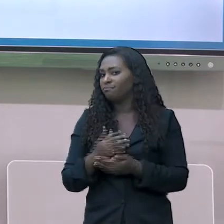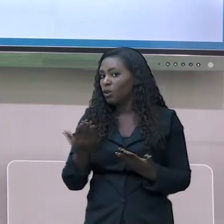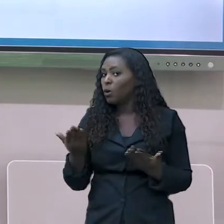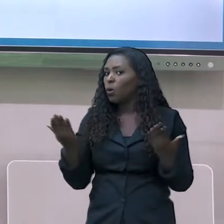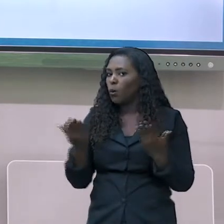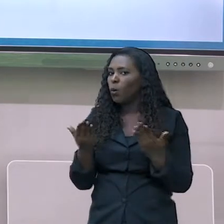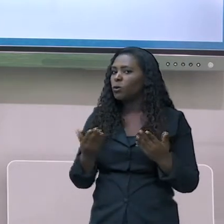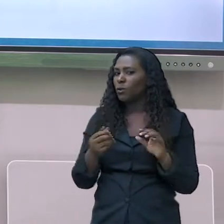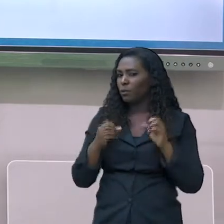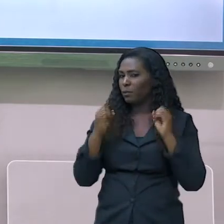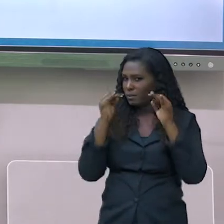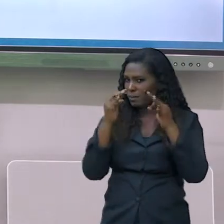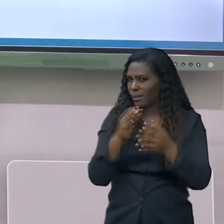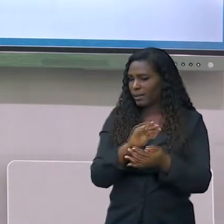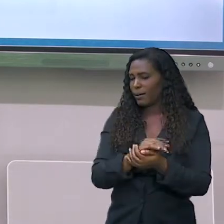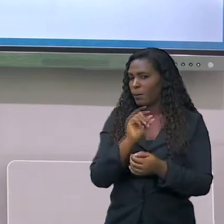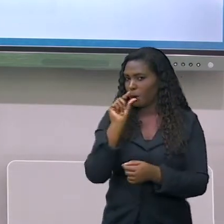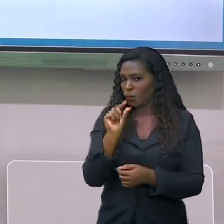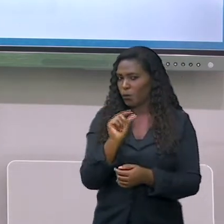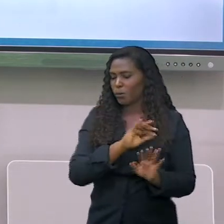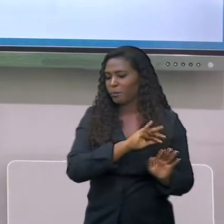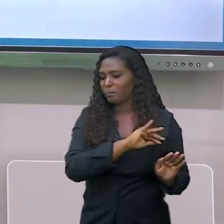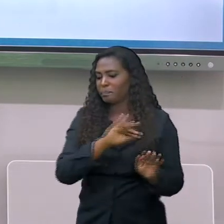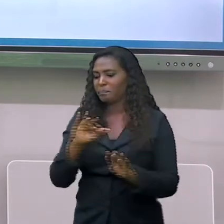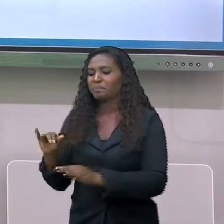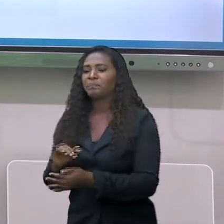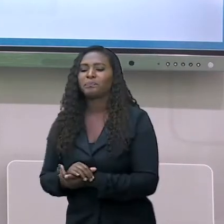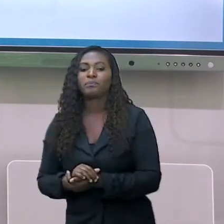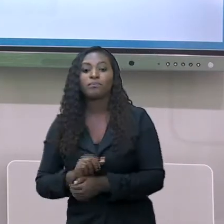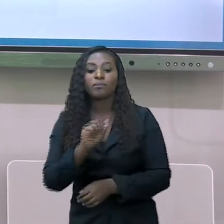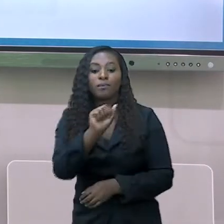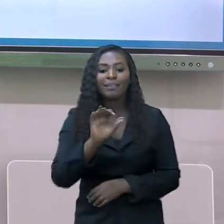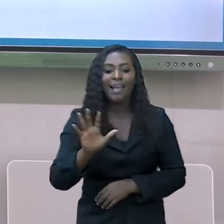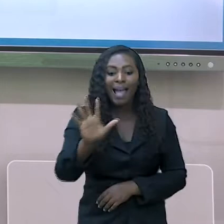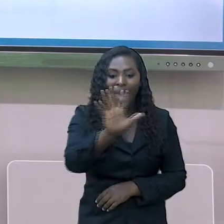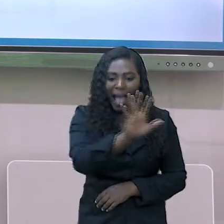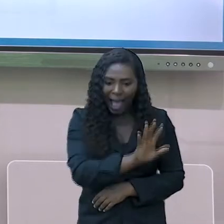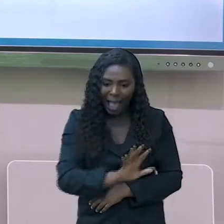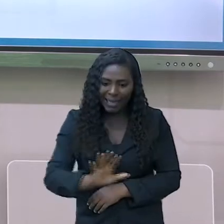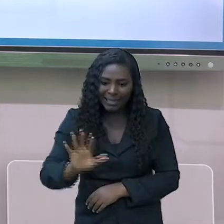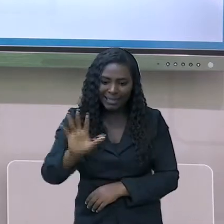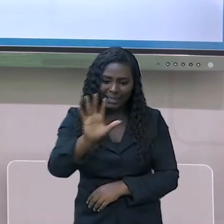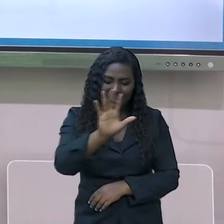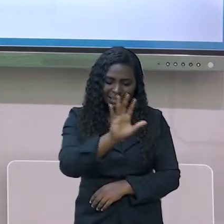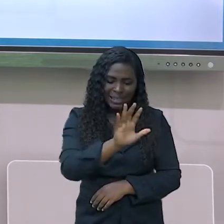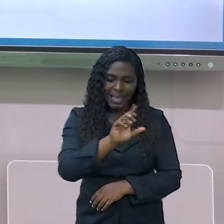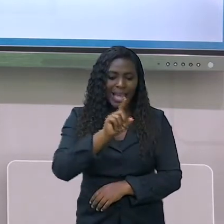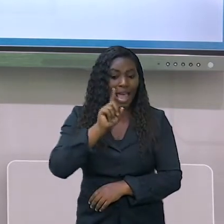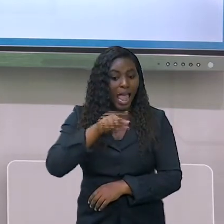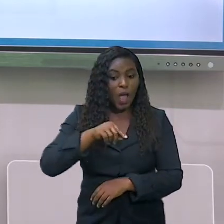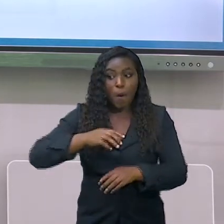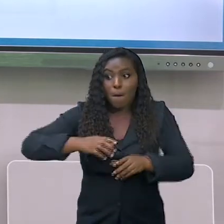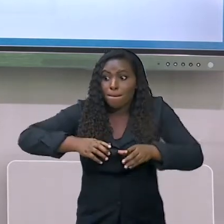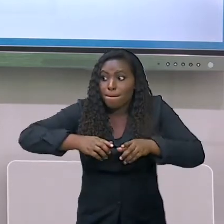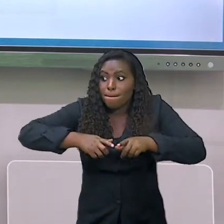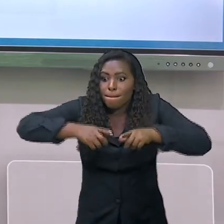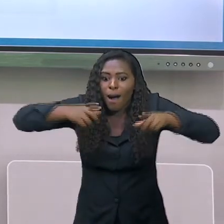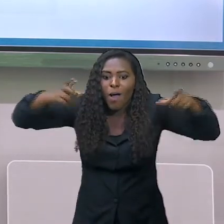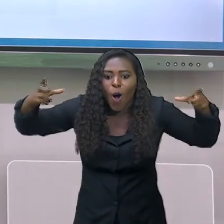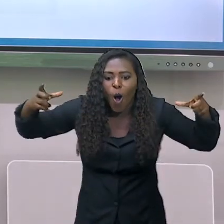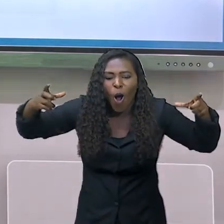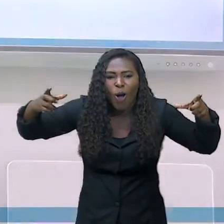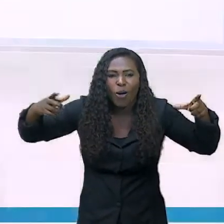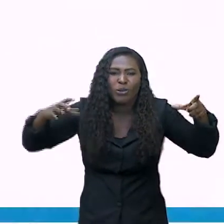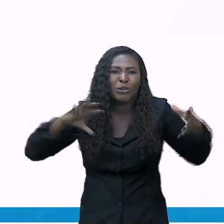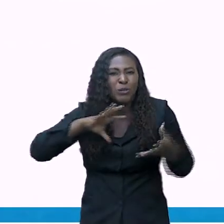O continente asiático é o maior e mais populoso do mundo, são 4,3